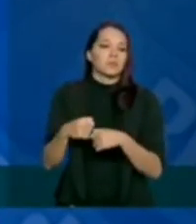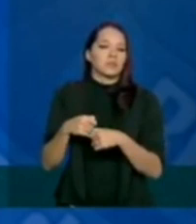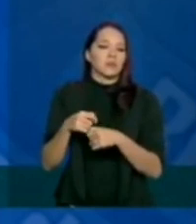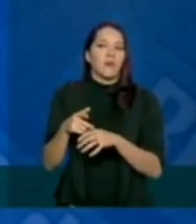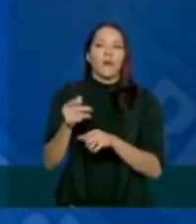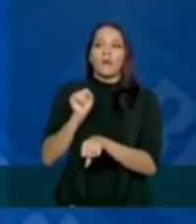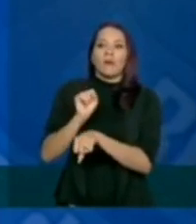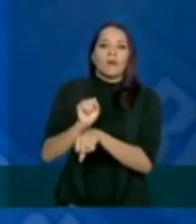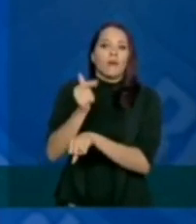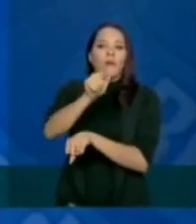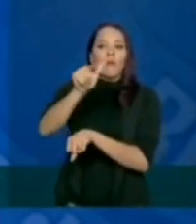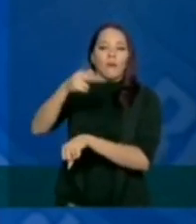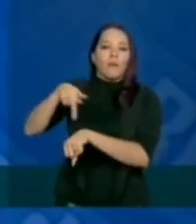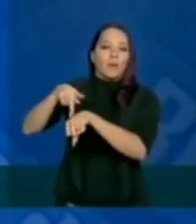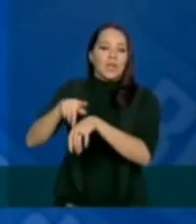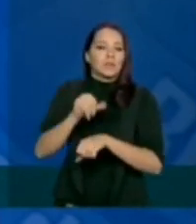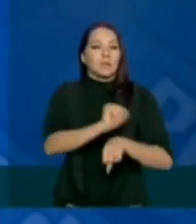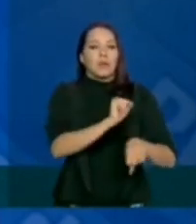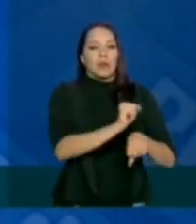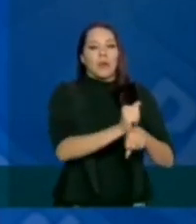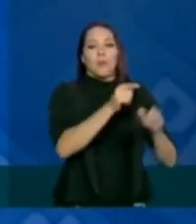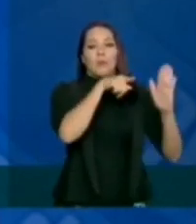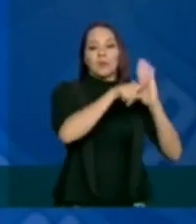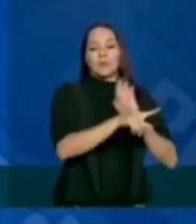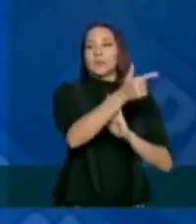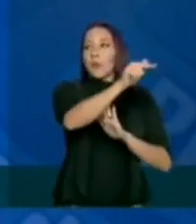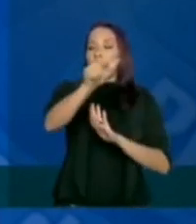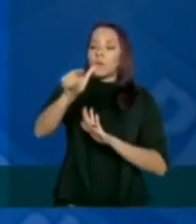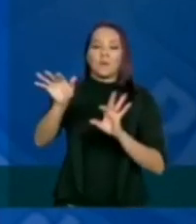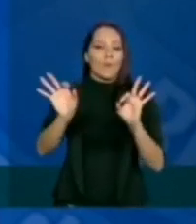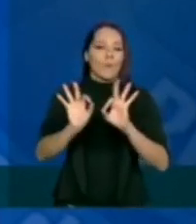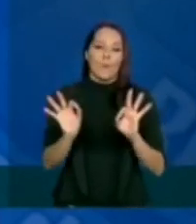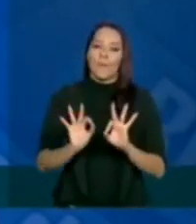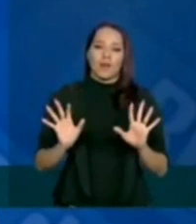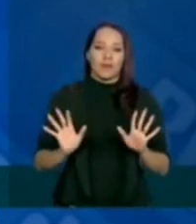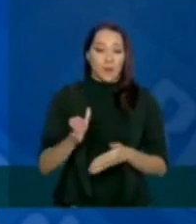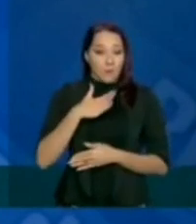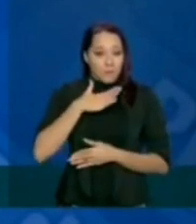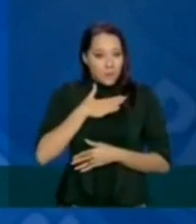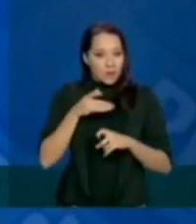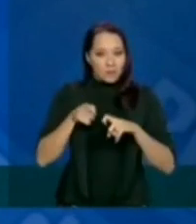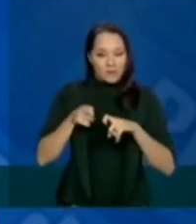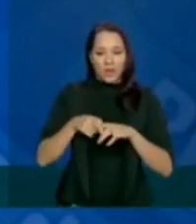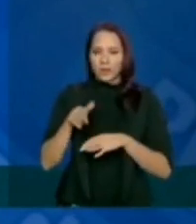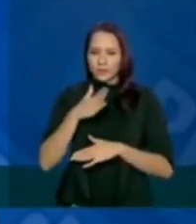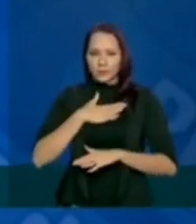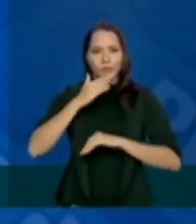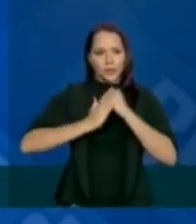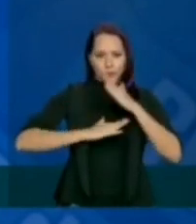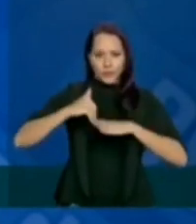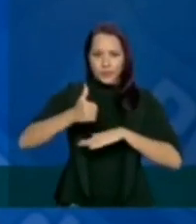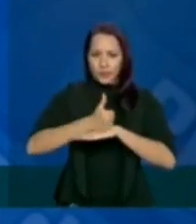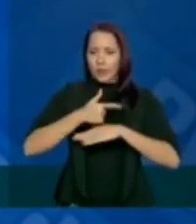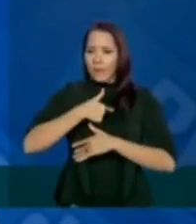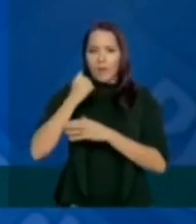qualquer país, ou de qualquer pesquisa lá fora. O meu médico, o meu profissional, o